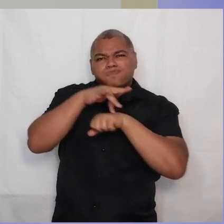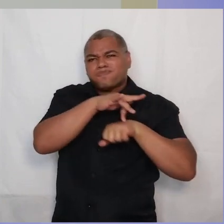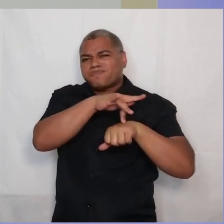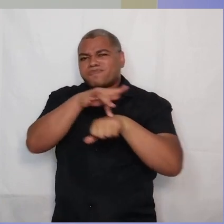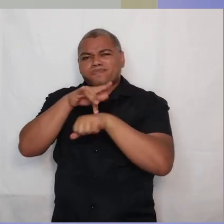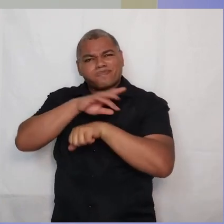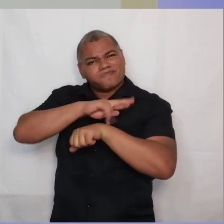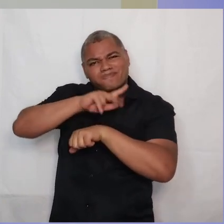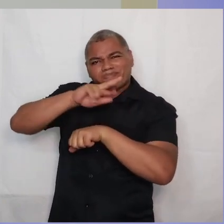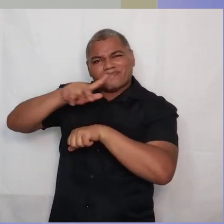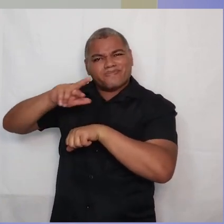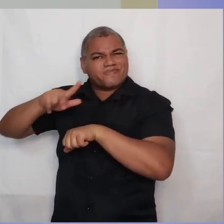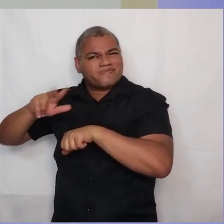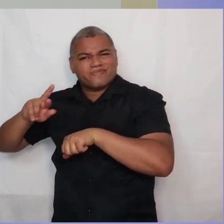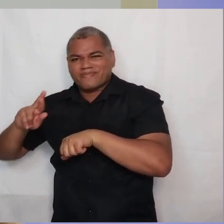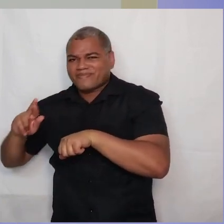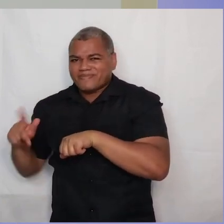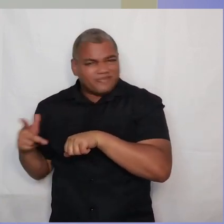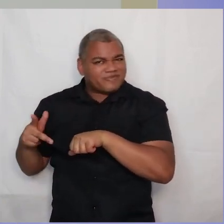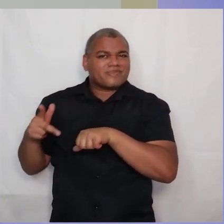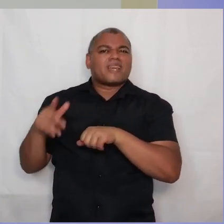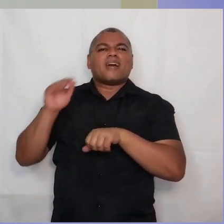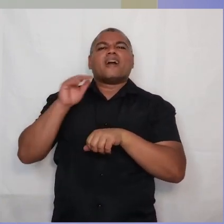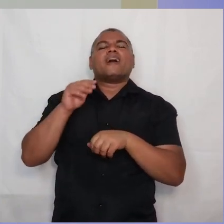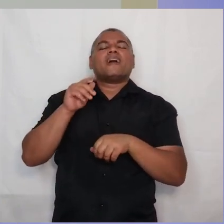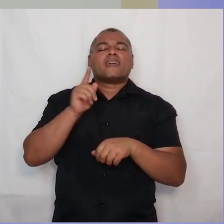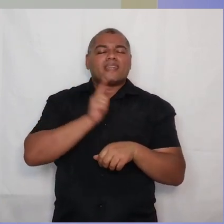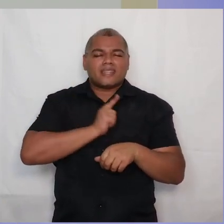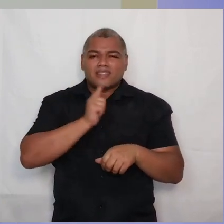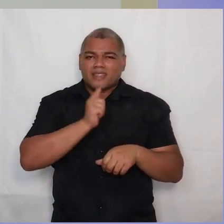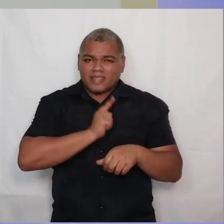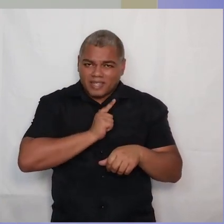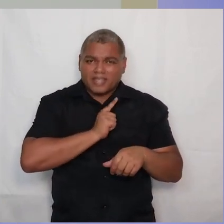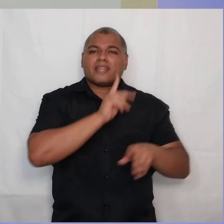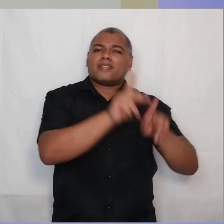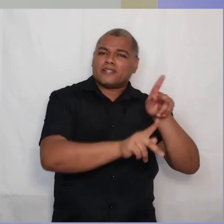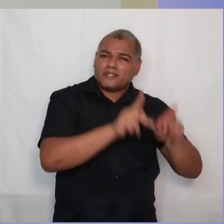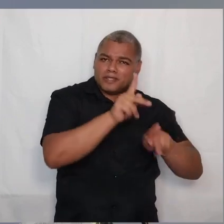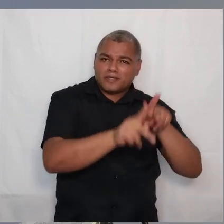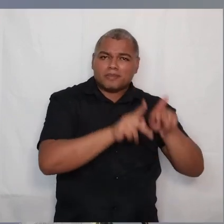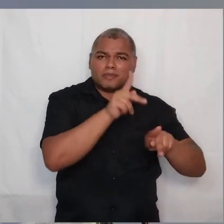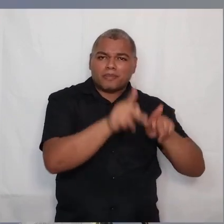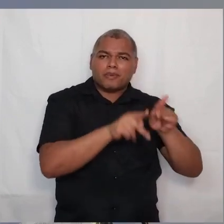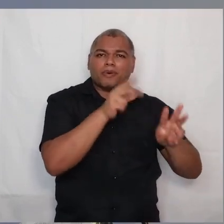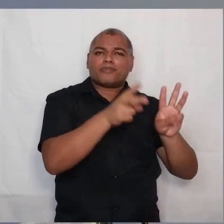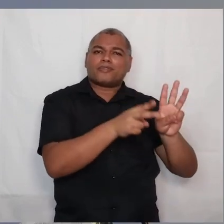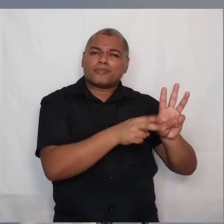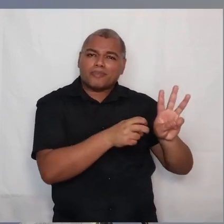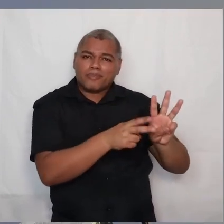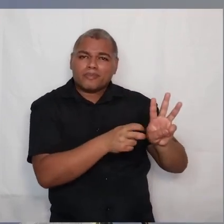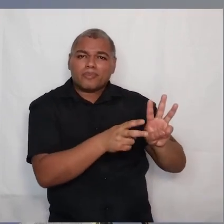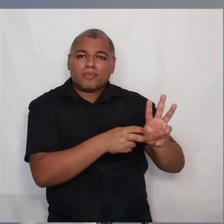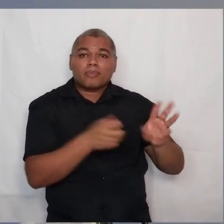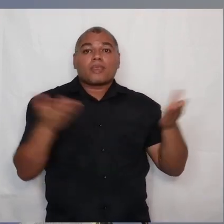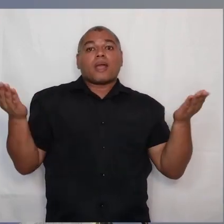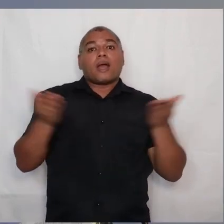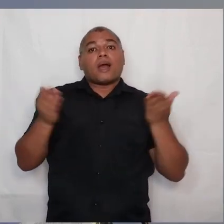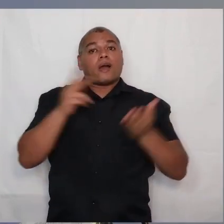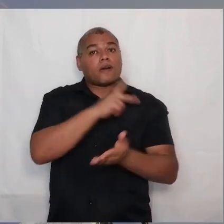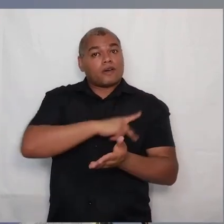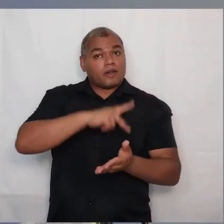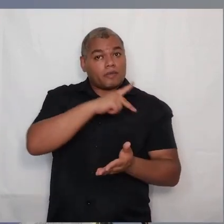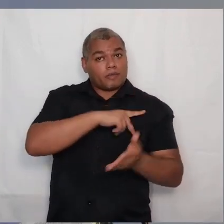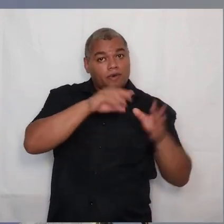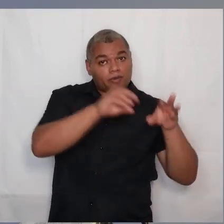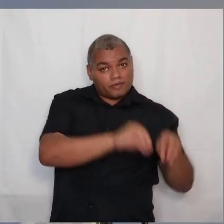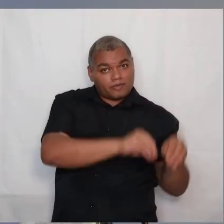desenfreados, imoralidade que acontece no meio desses povos. Agora, então, Paulo faz a transição,